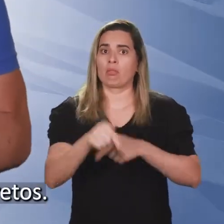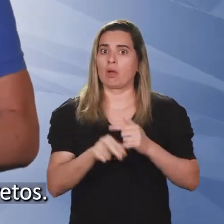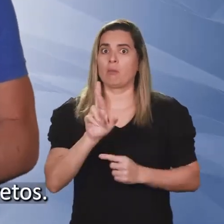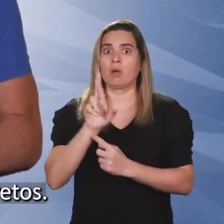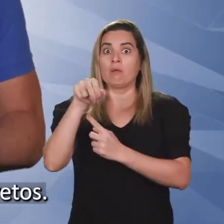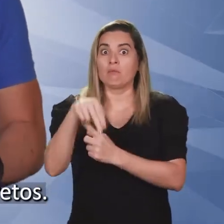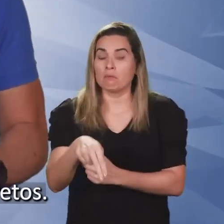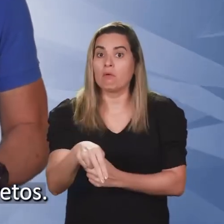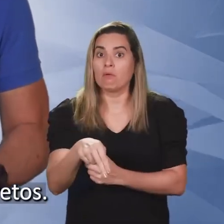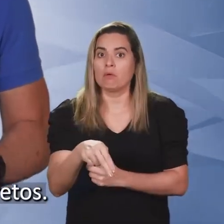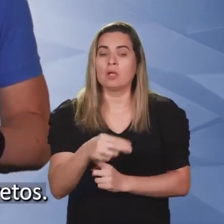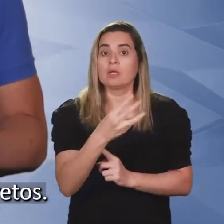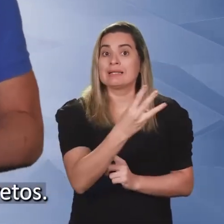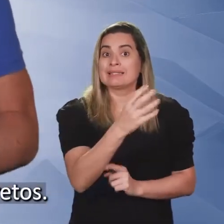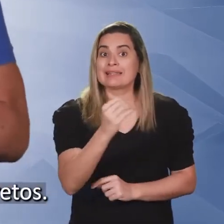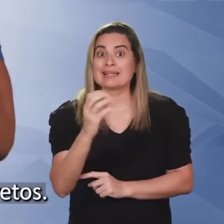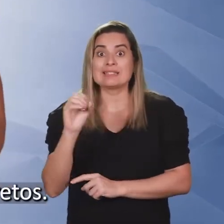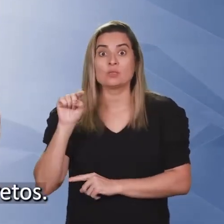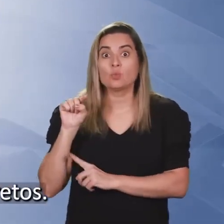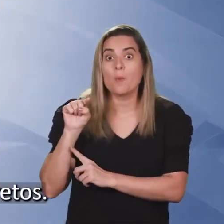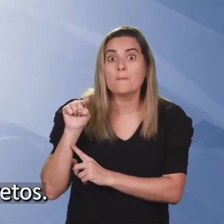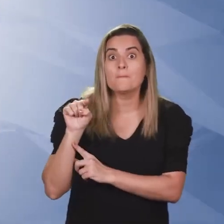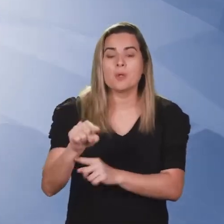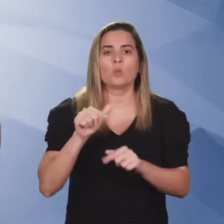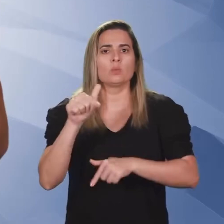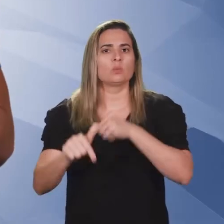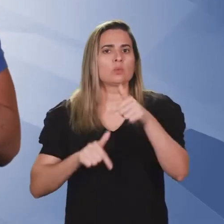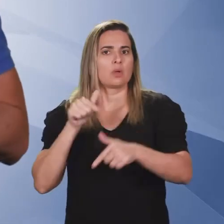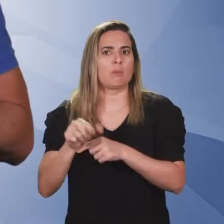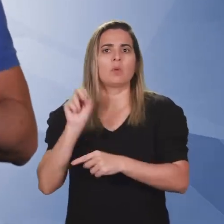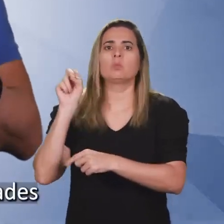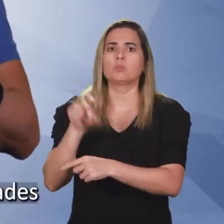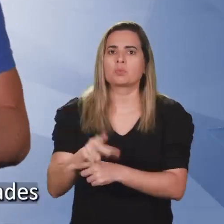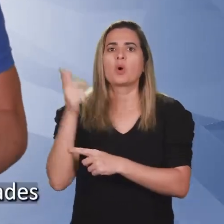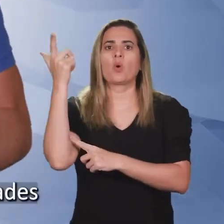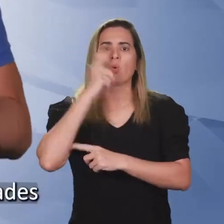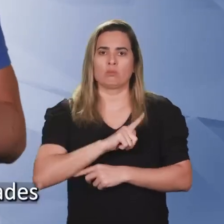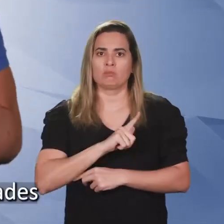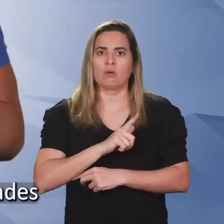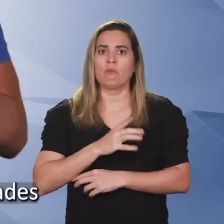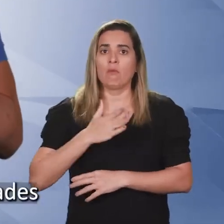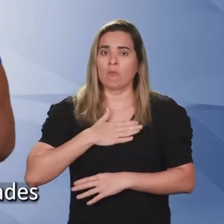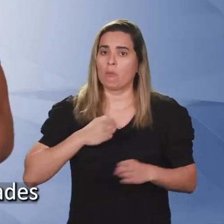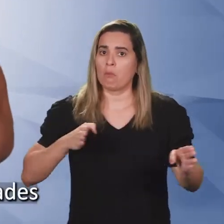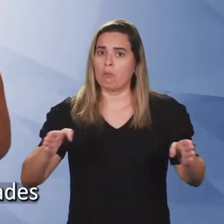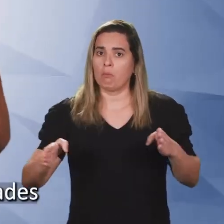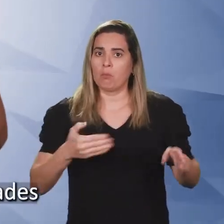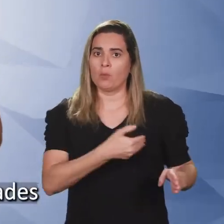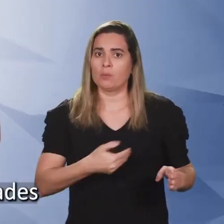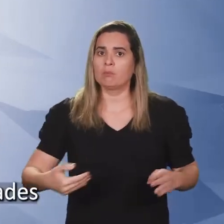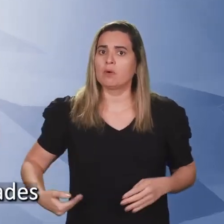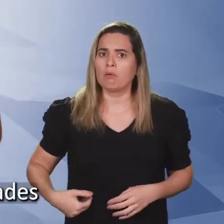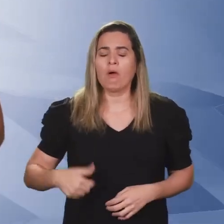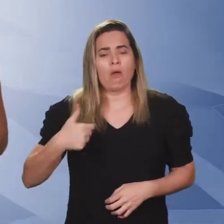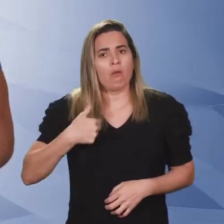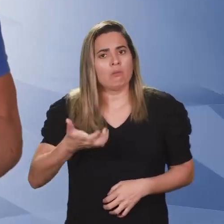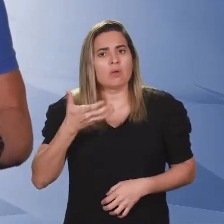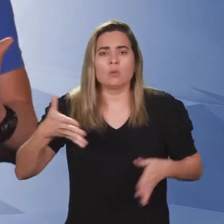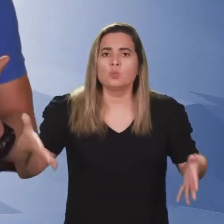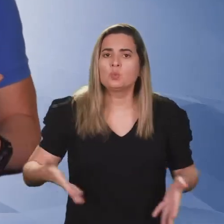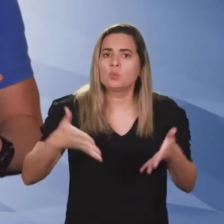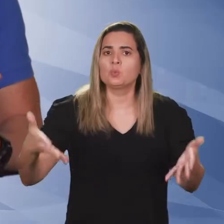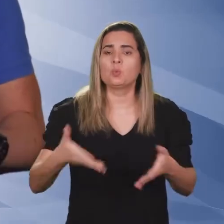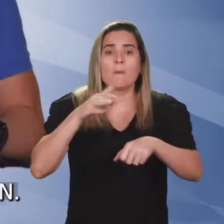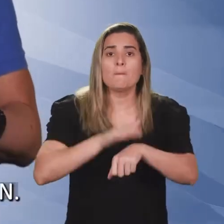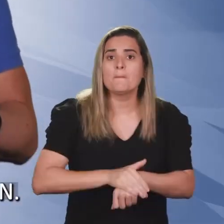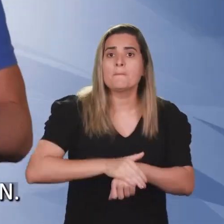mil empregos diretos e indiretos. No meu mandato, trabalho para gerar novas oportunidades e mais